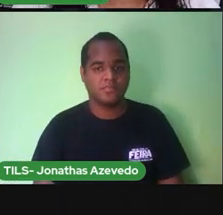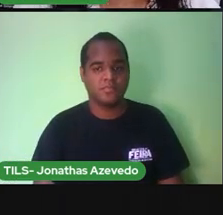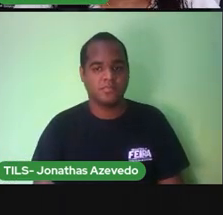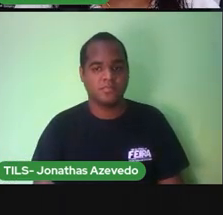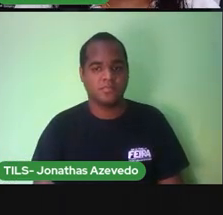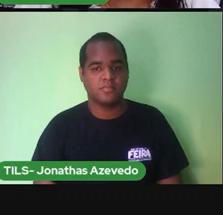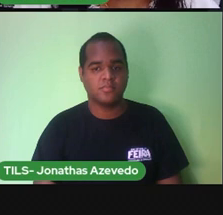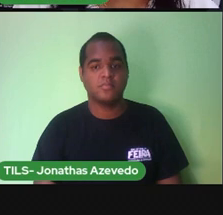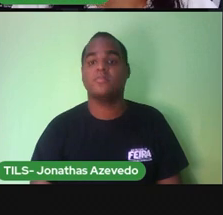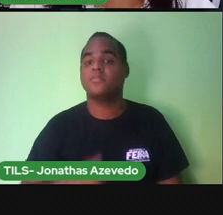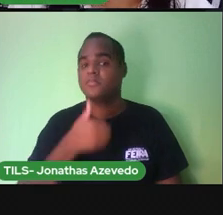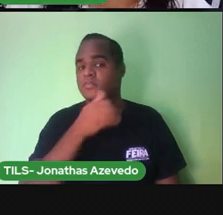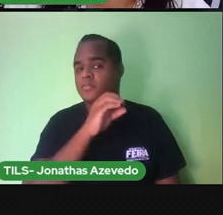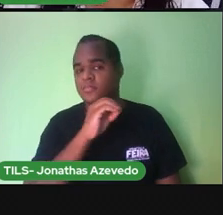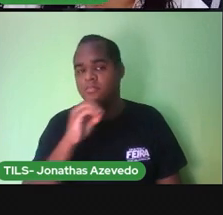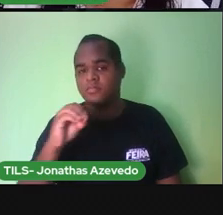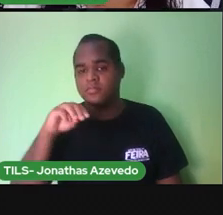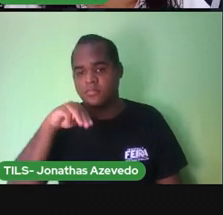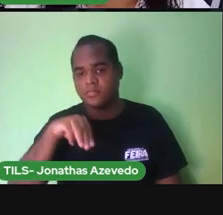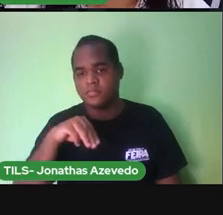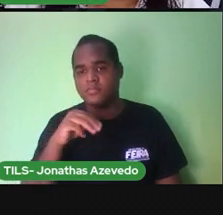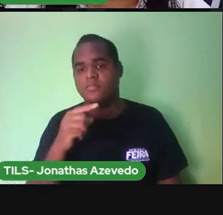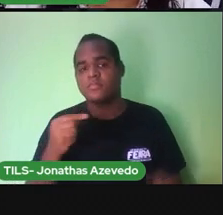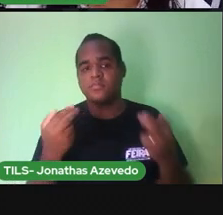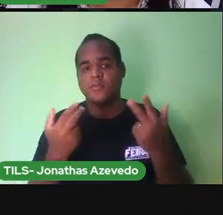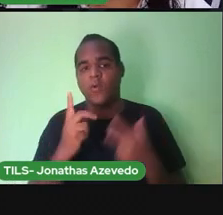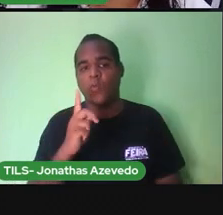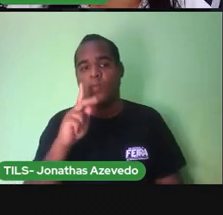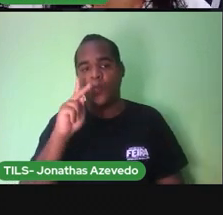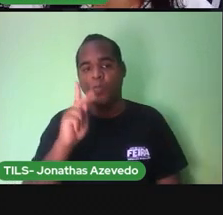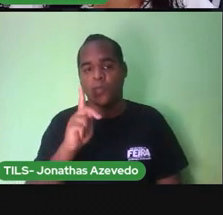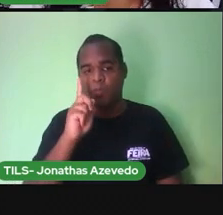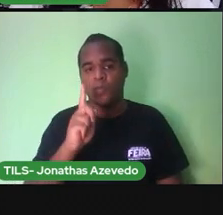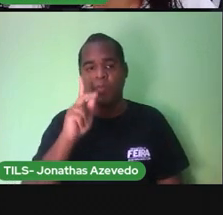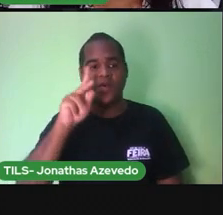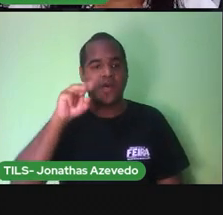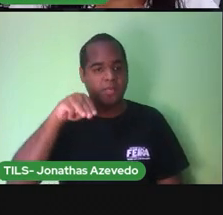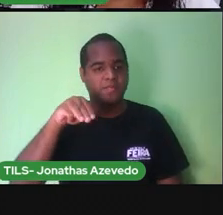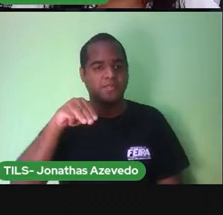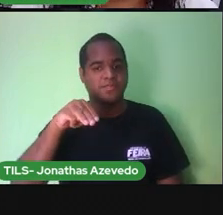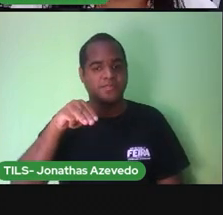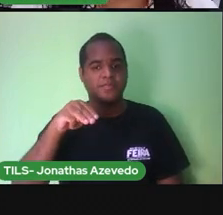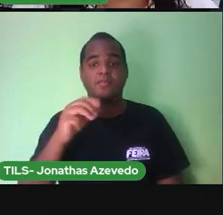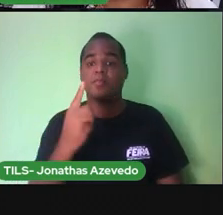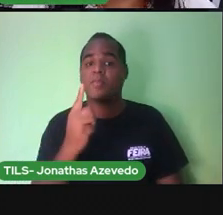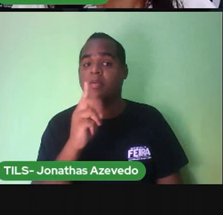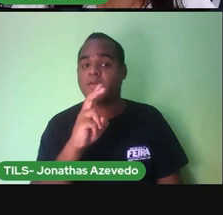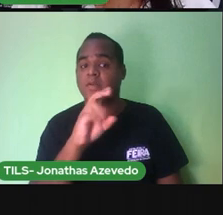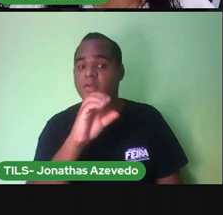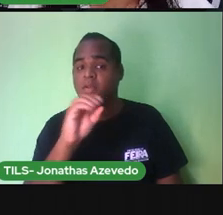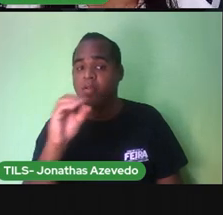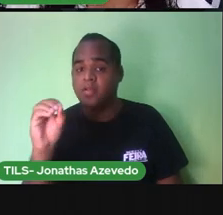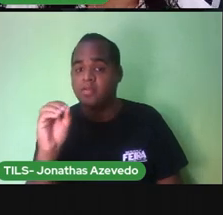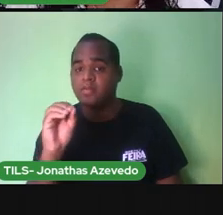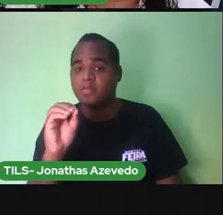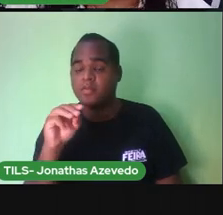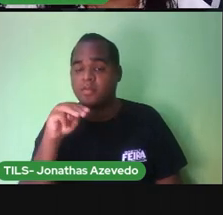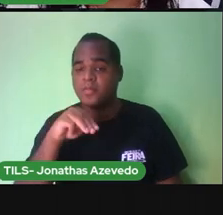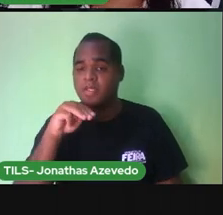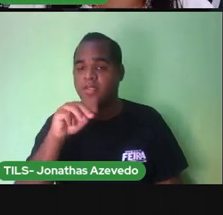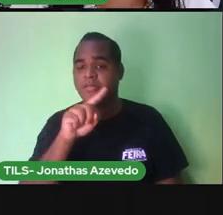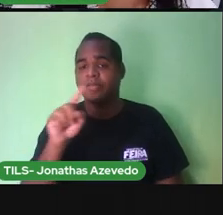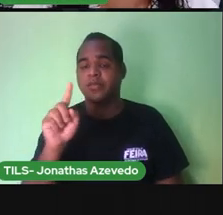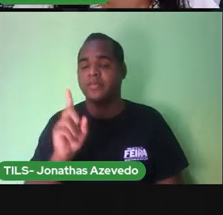Mil metros É igual A um quilômetro Mil e quinhentos metros É